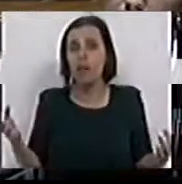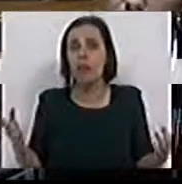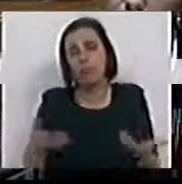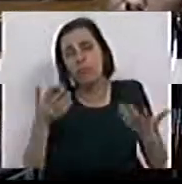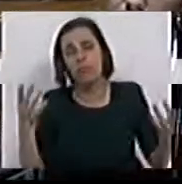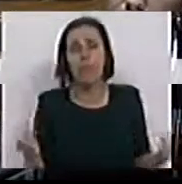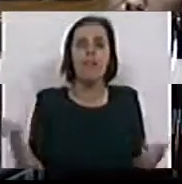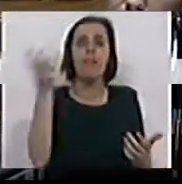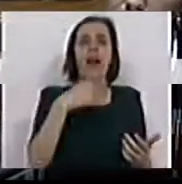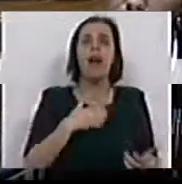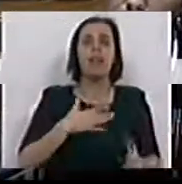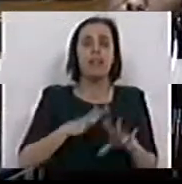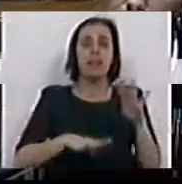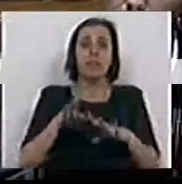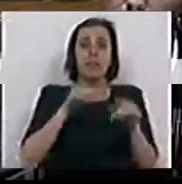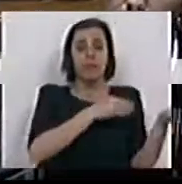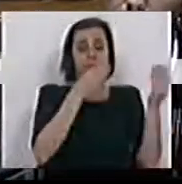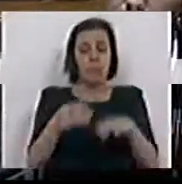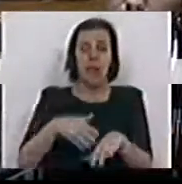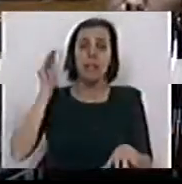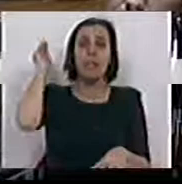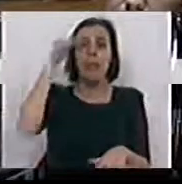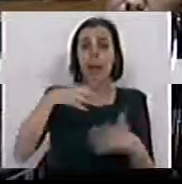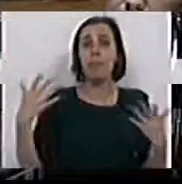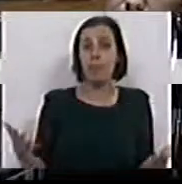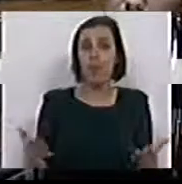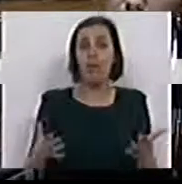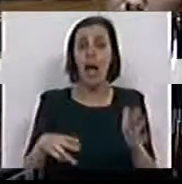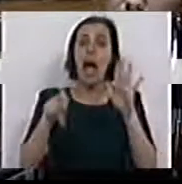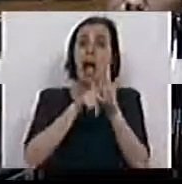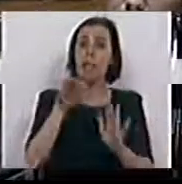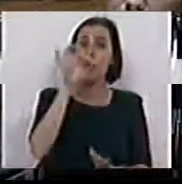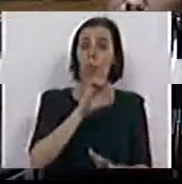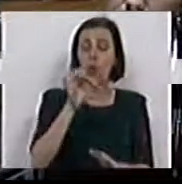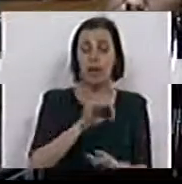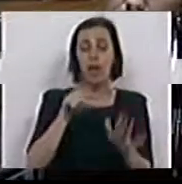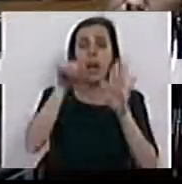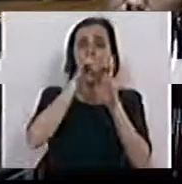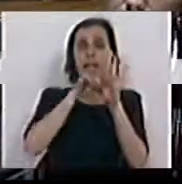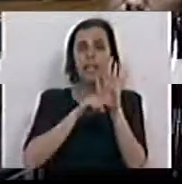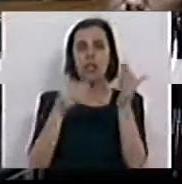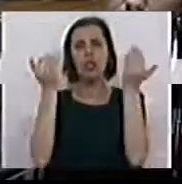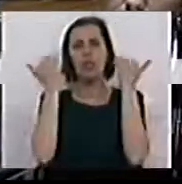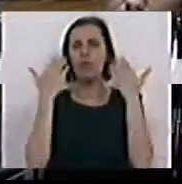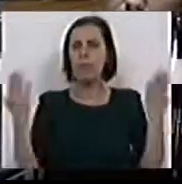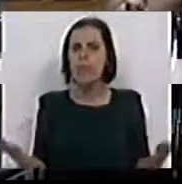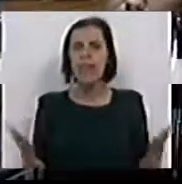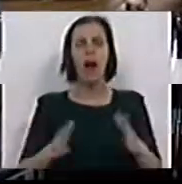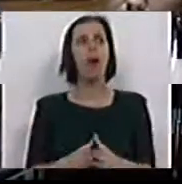várias entidades fizeram chegar à Assembleia da República, nomeadamente o artigo 8º sobre os requisitos de informação,